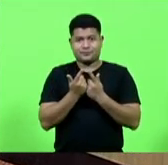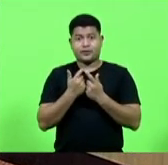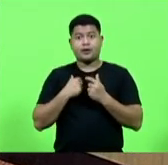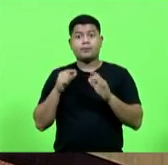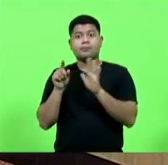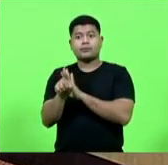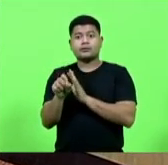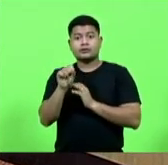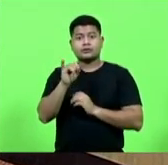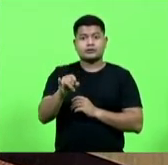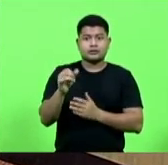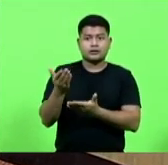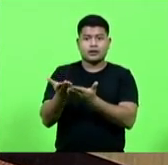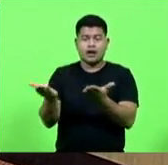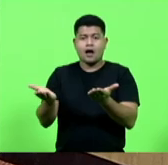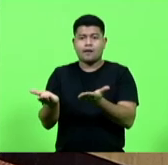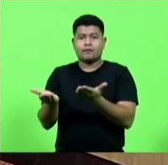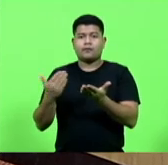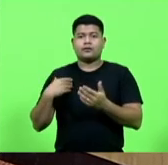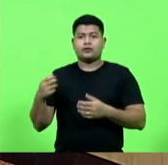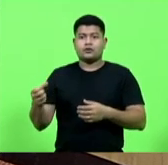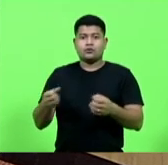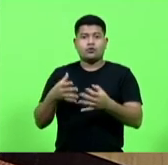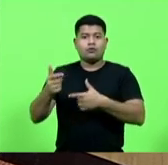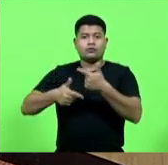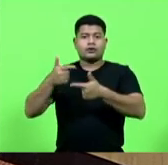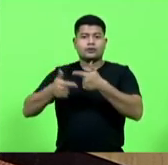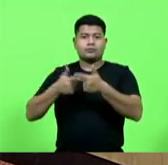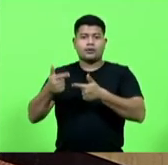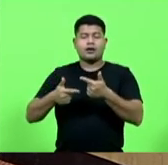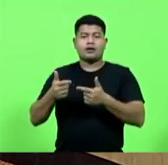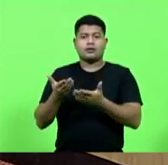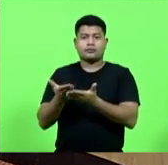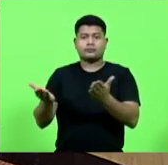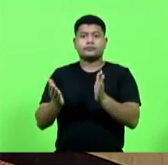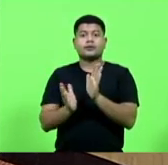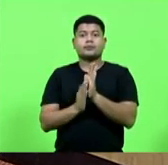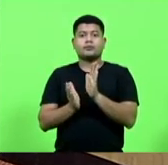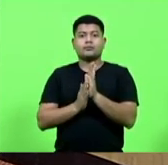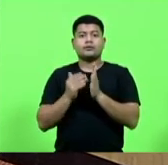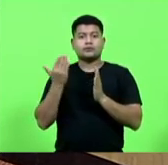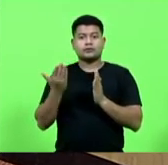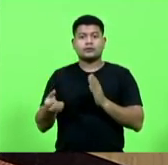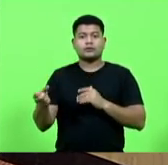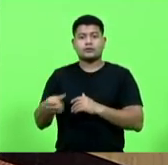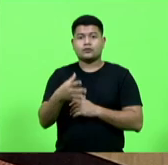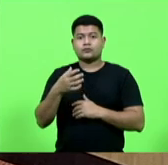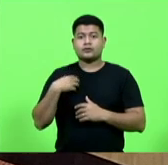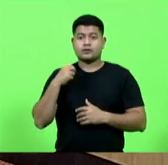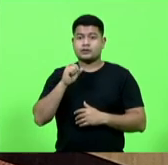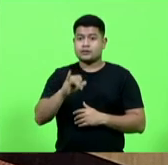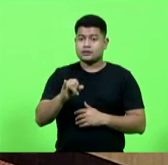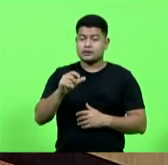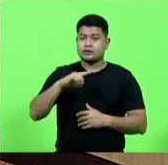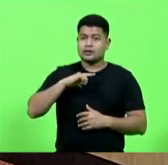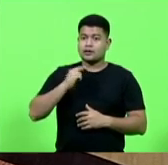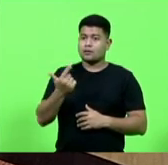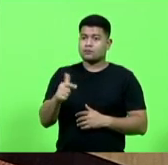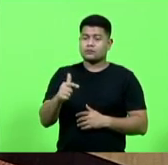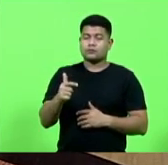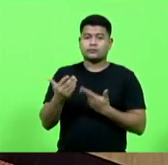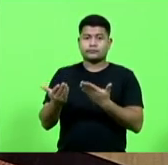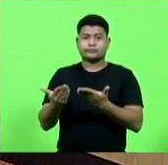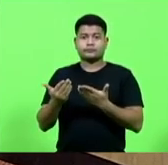as tarefas que esta nova procuradoria se propõe a realizar estão sendo deixadas para trás e não encontramos em nenhum momento, nenhum